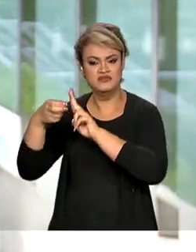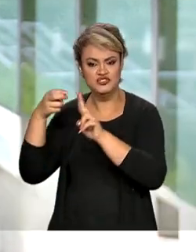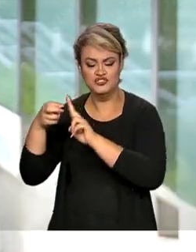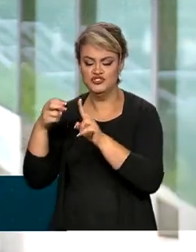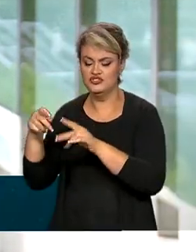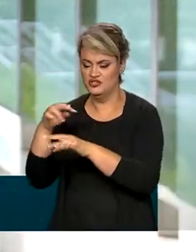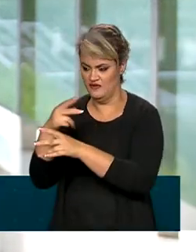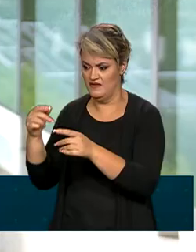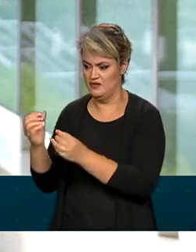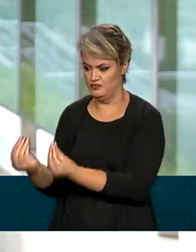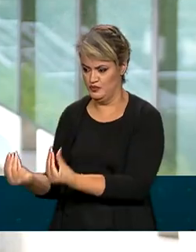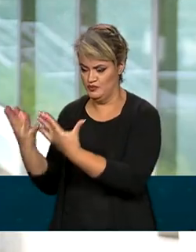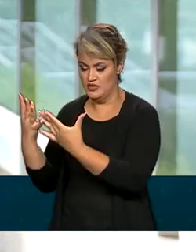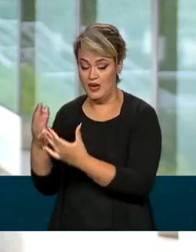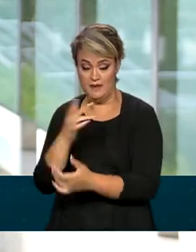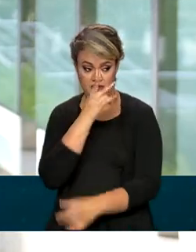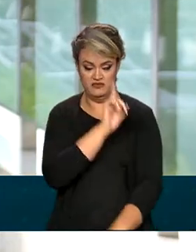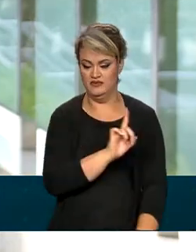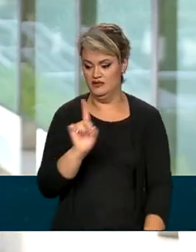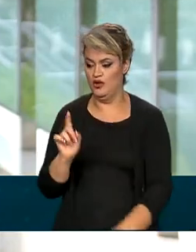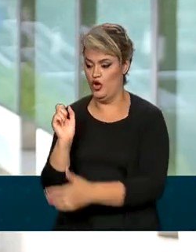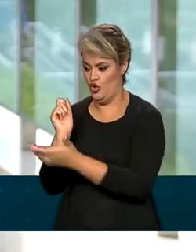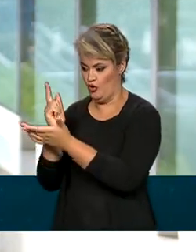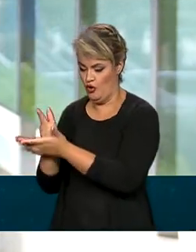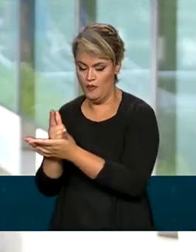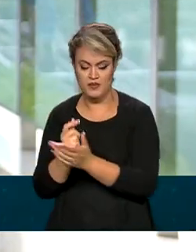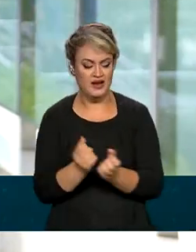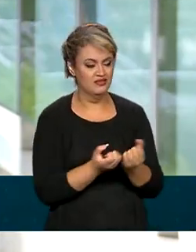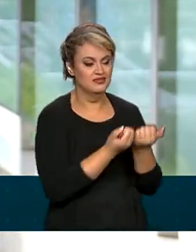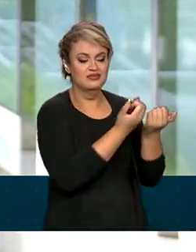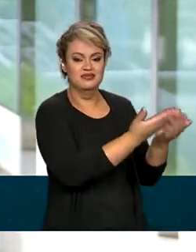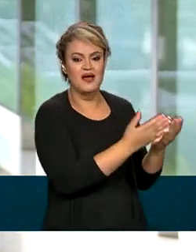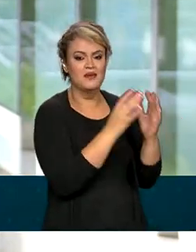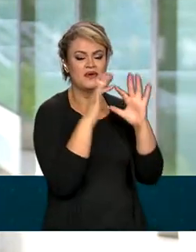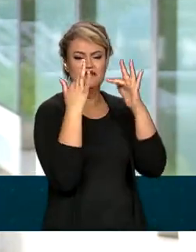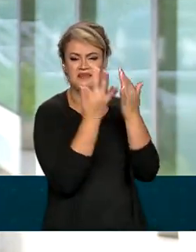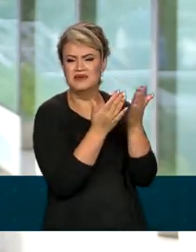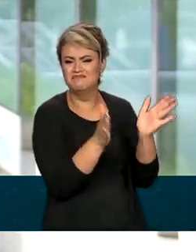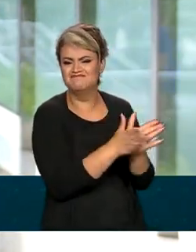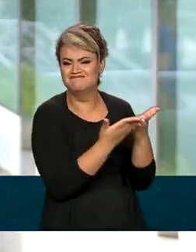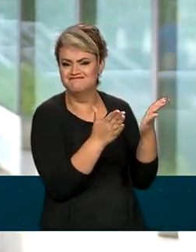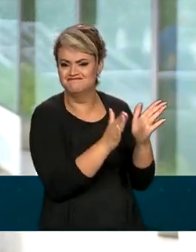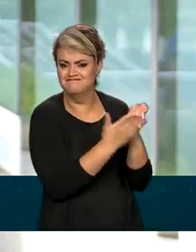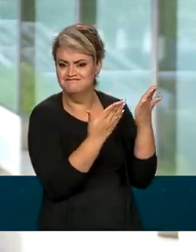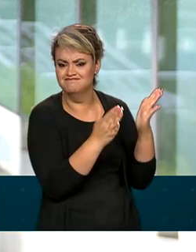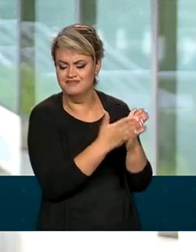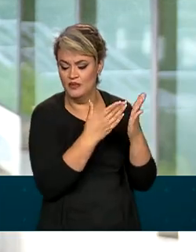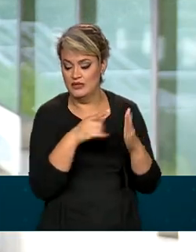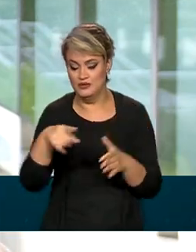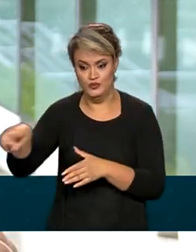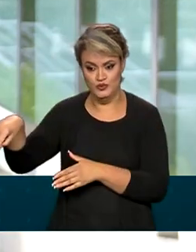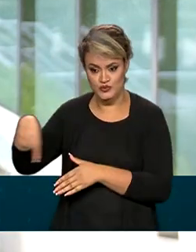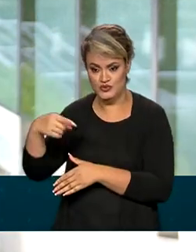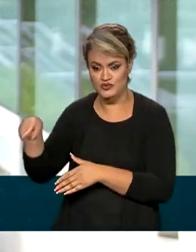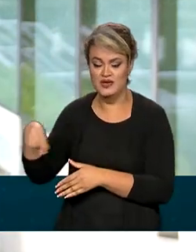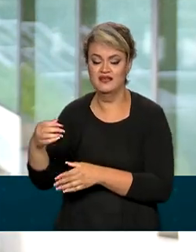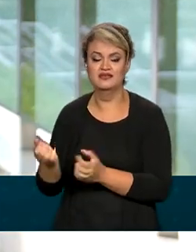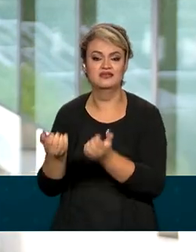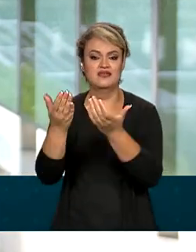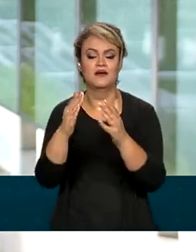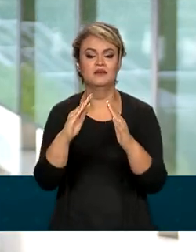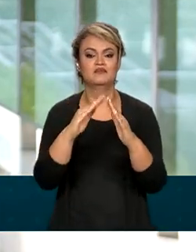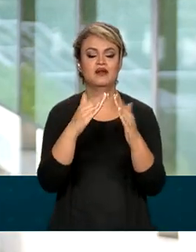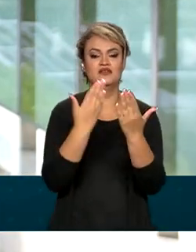comprada pelo poder público e encaminhada para famílias em situação de extrema pobreza. Os produtos também seguem para escolas,